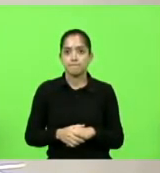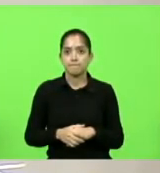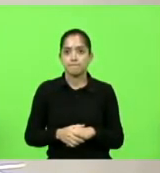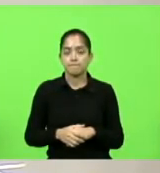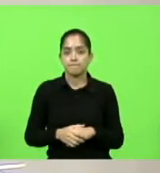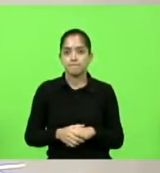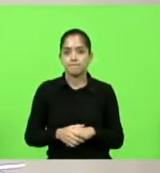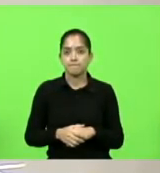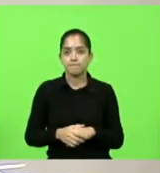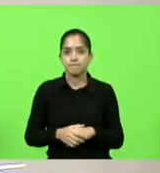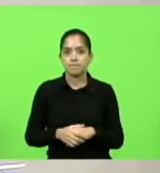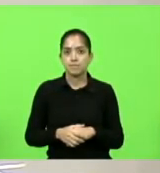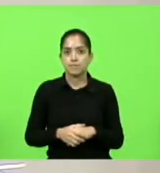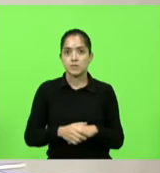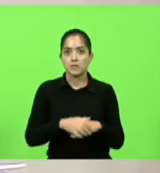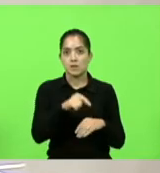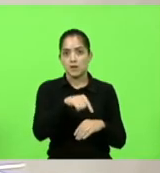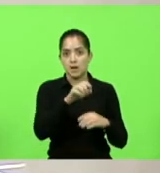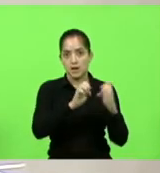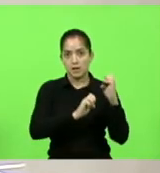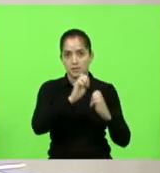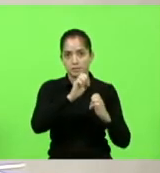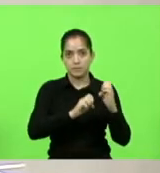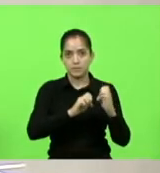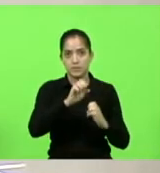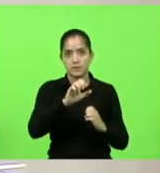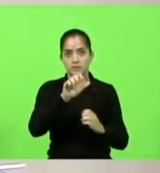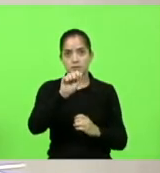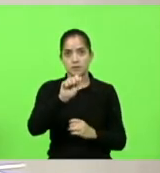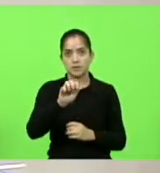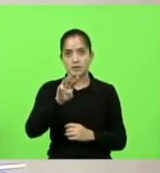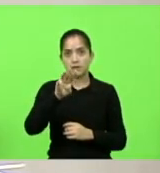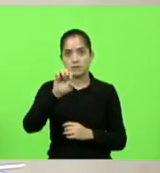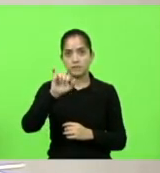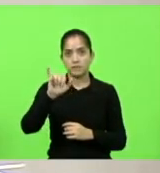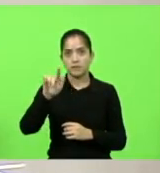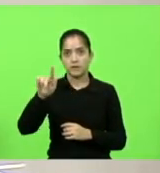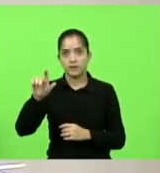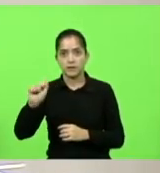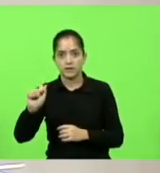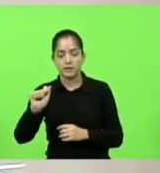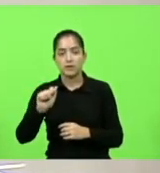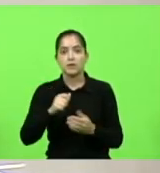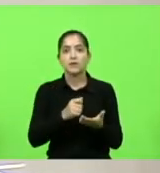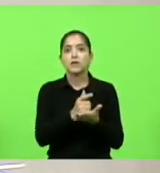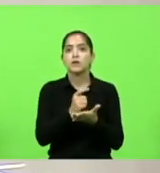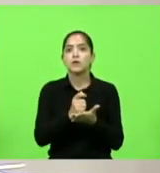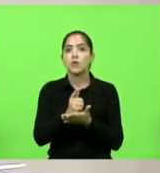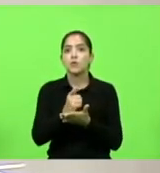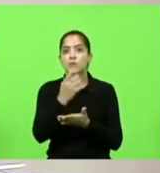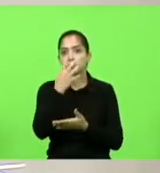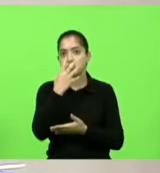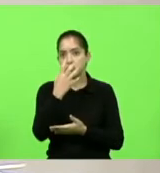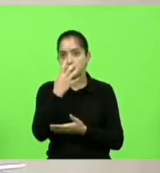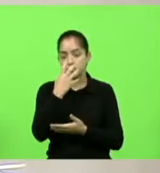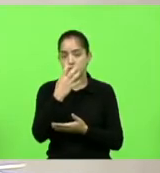à empresa Vegamed, em razão da compra de respiradores. Em votação?